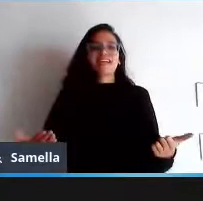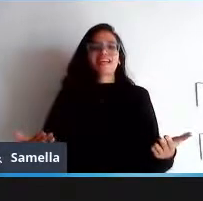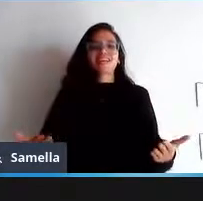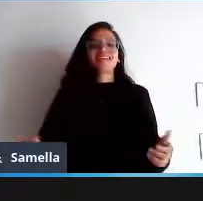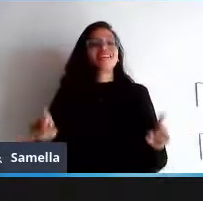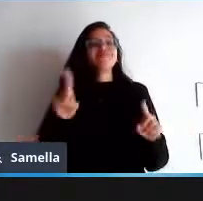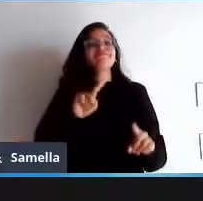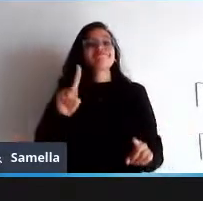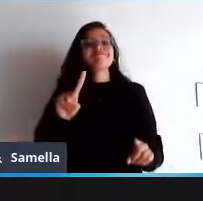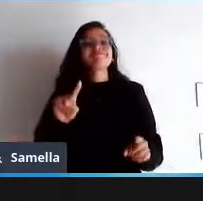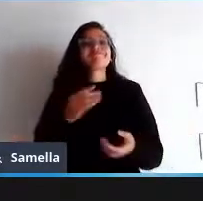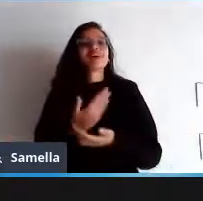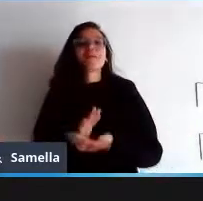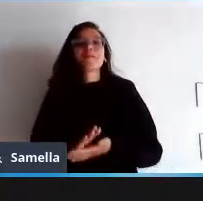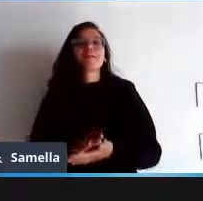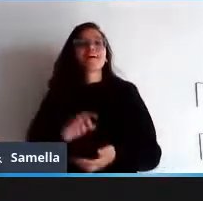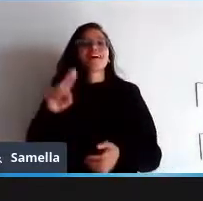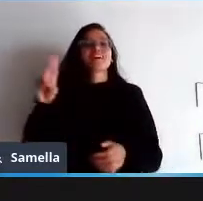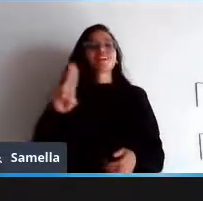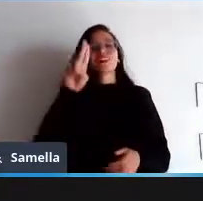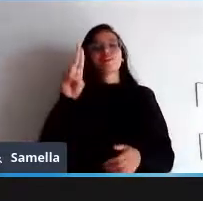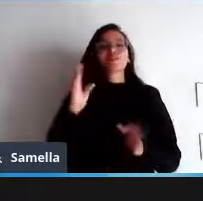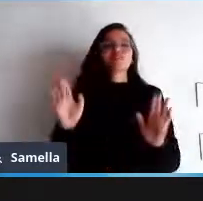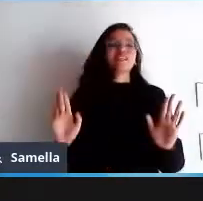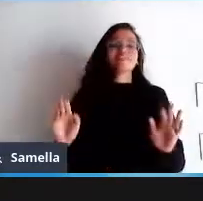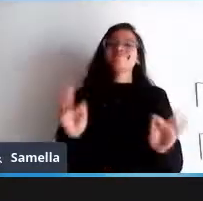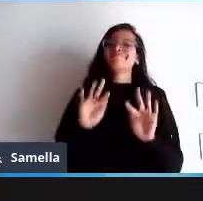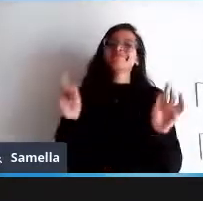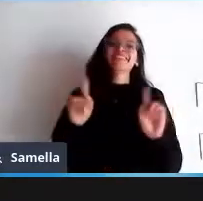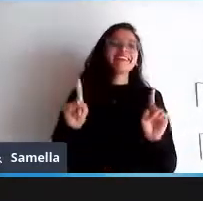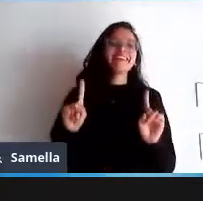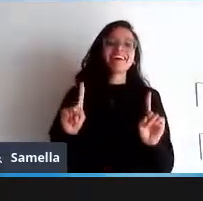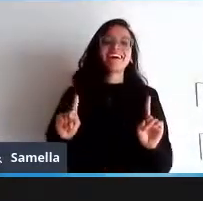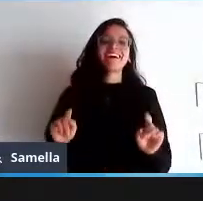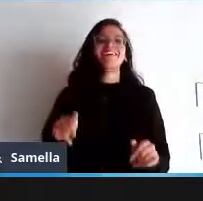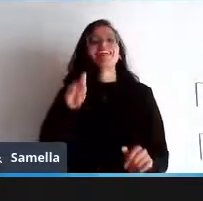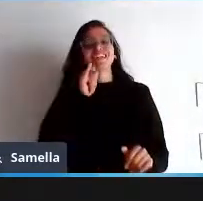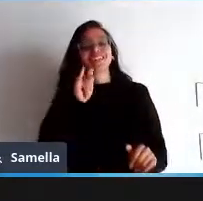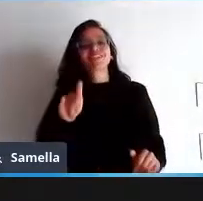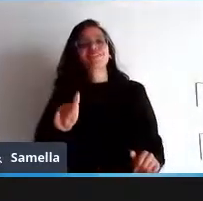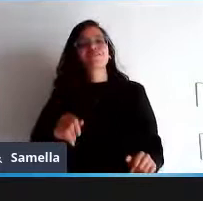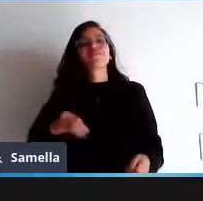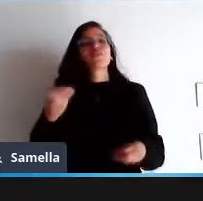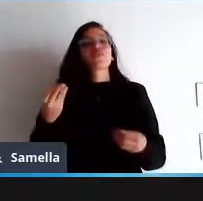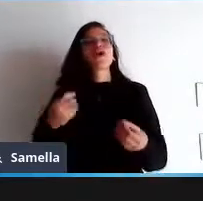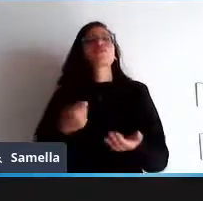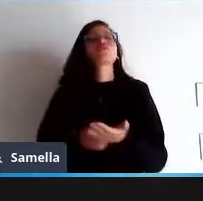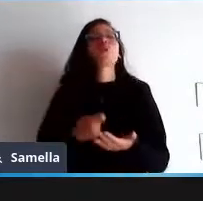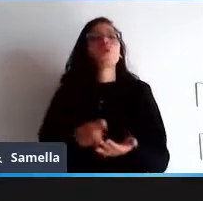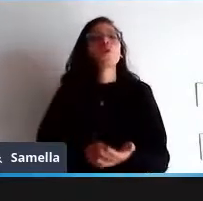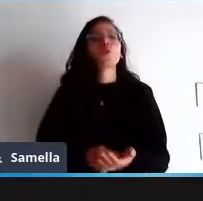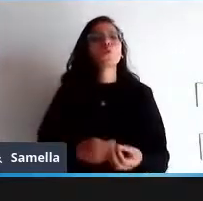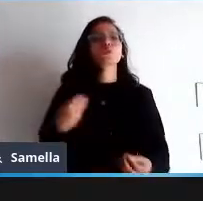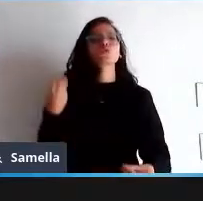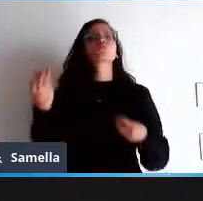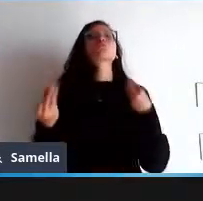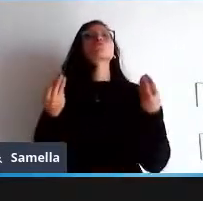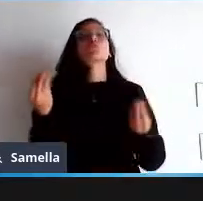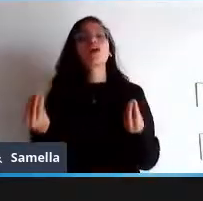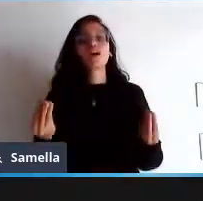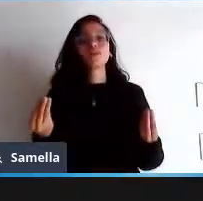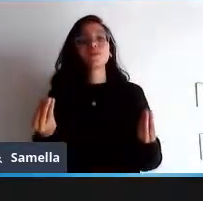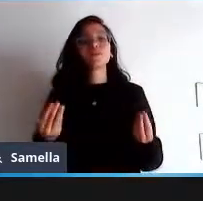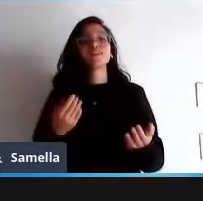funcionar funcionar não é o suficiente nós já dissemos isso qual é o custo de funcionar qual é o custo de você ter um recurso uma